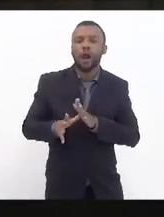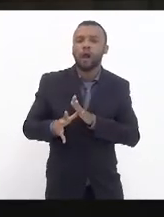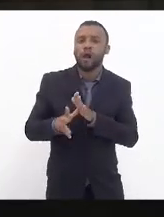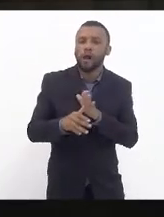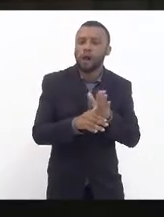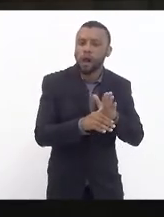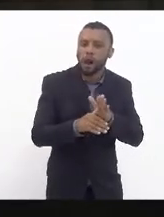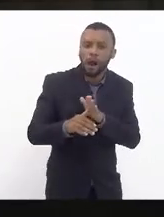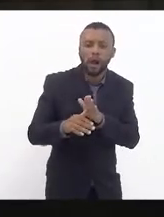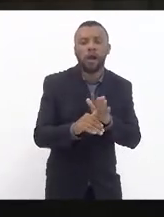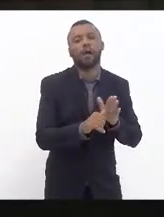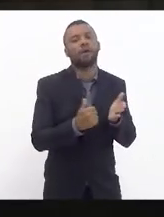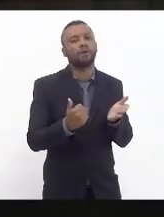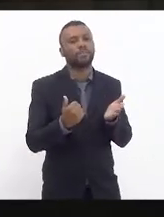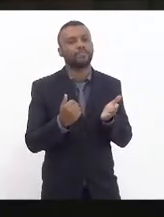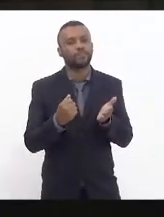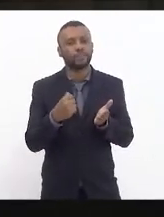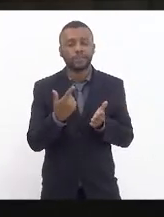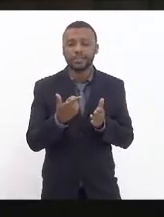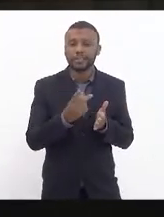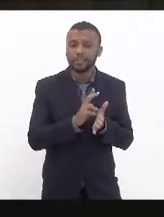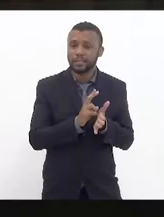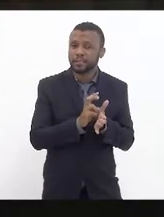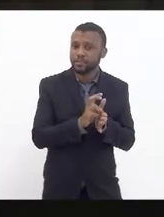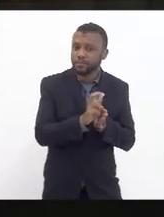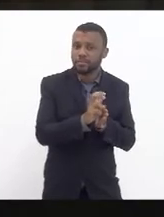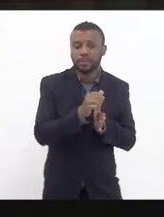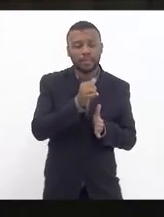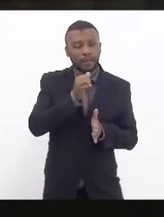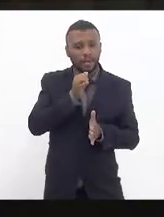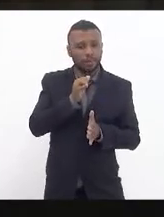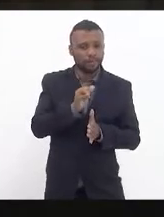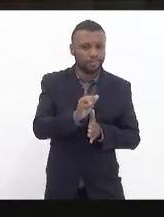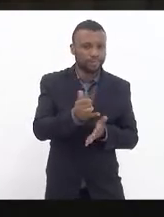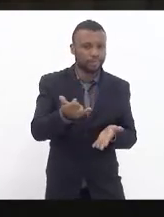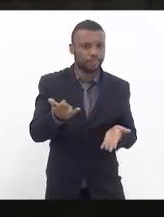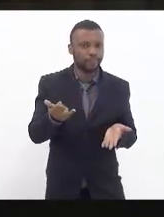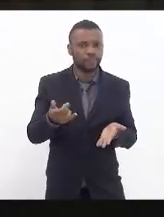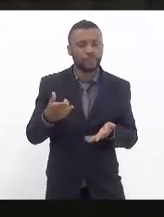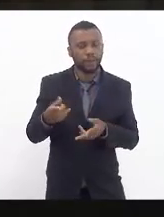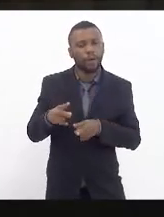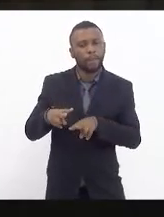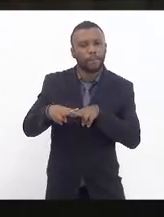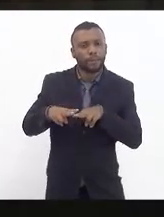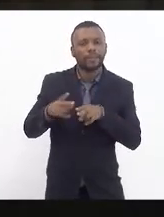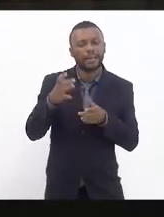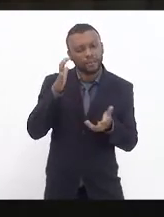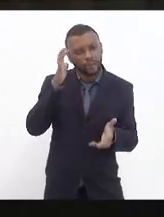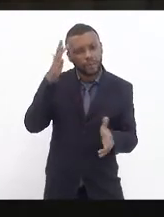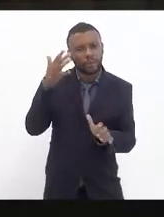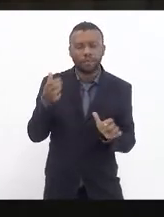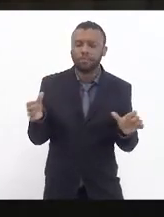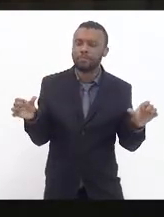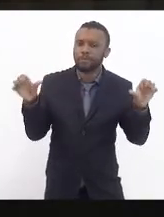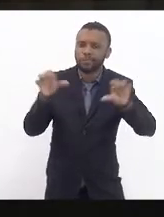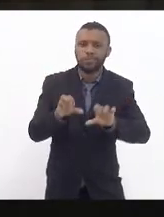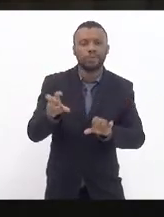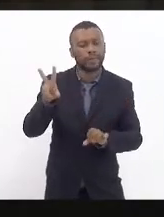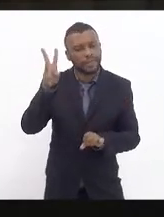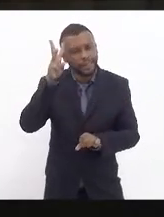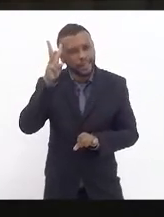da nossa da rede da supervia e com isso a situação vem se agravando nós vimos na terça-feira